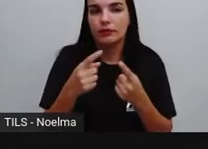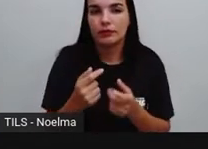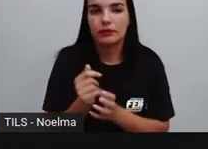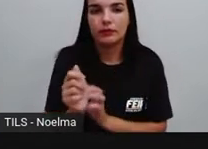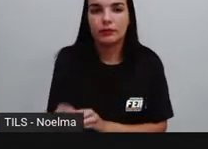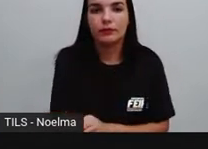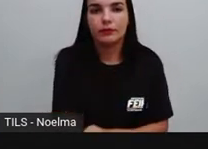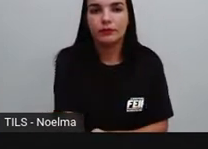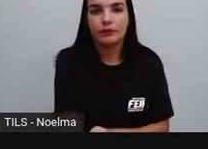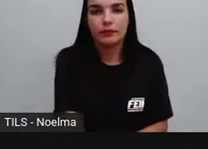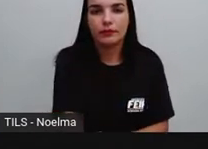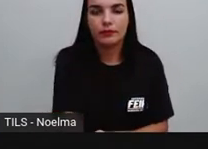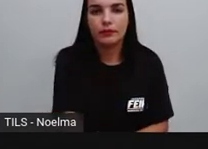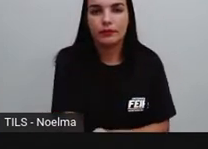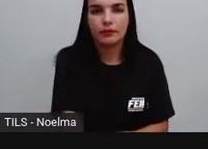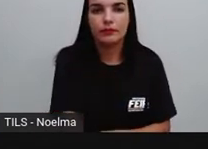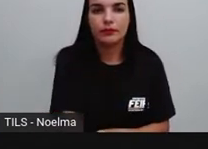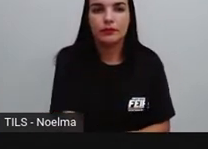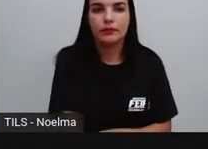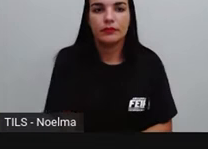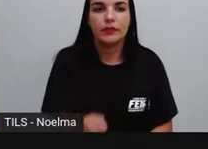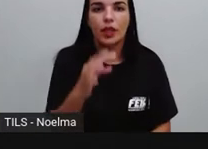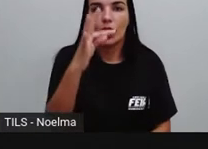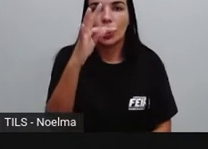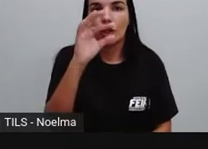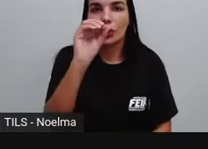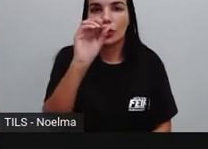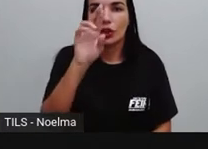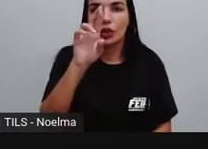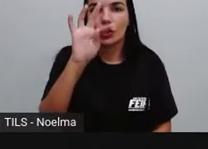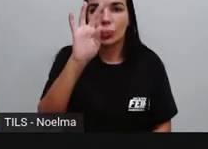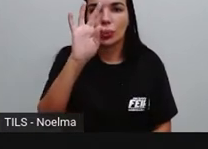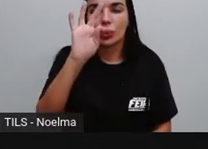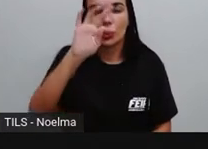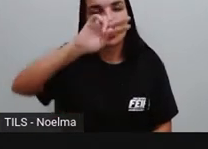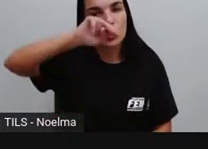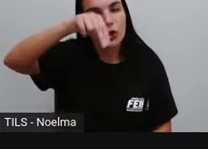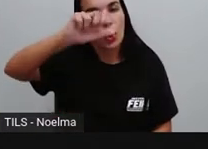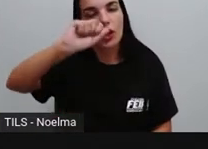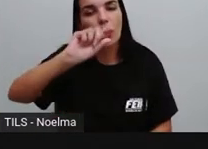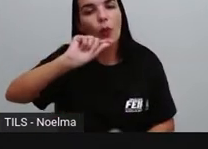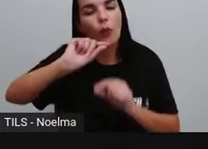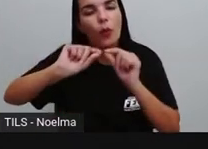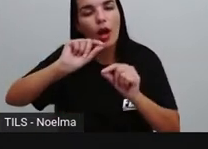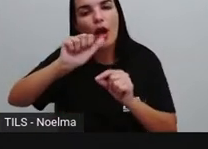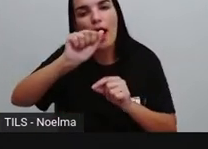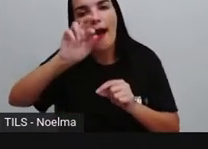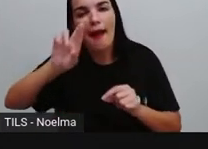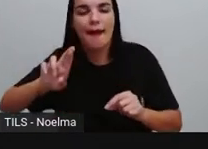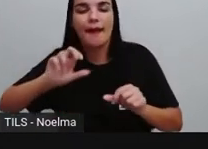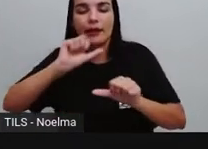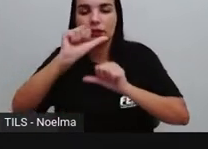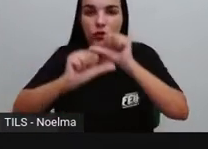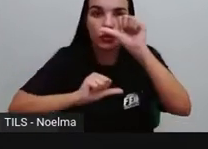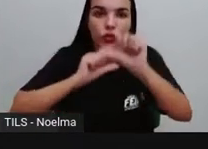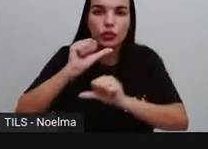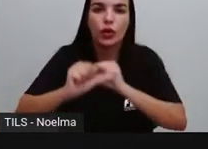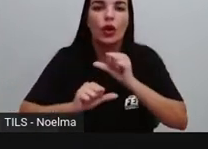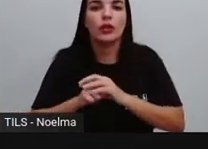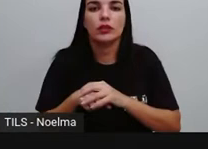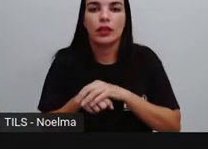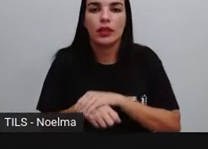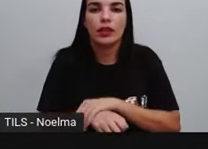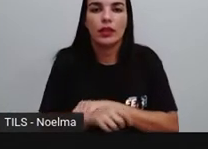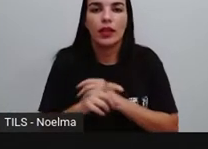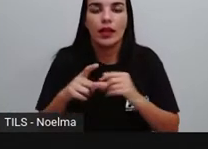Torna. Vem de que verbo? Do verbo tornar, né? Que termina aí com ar. Então, nós